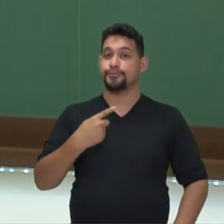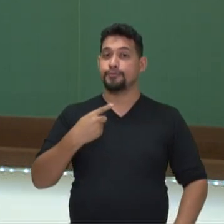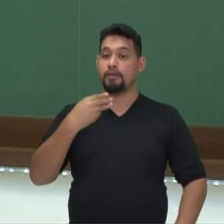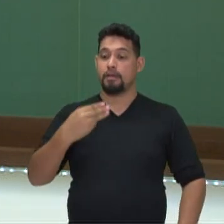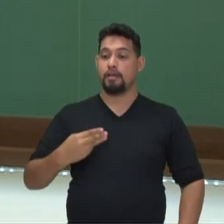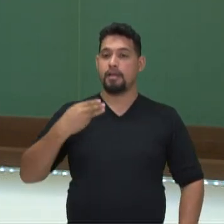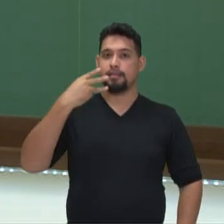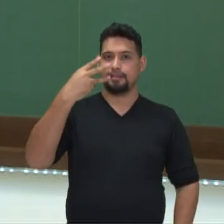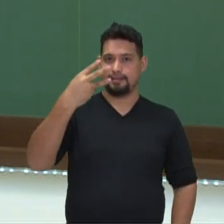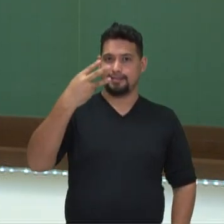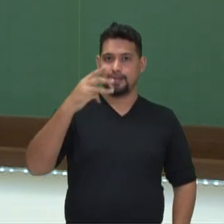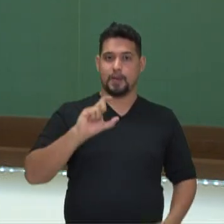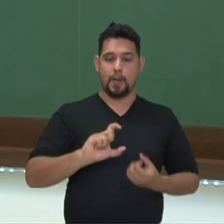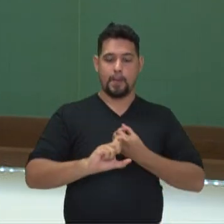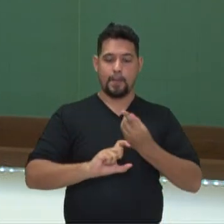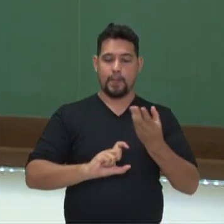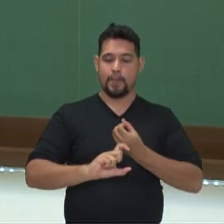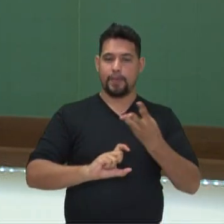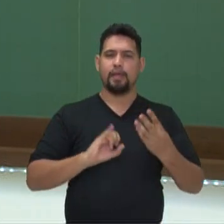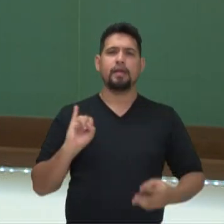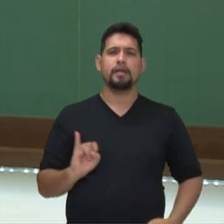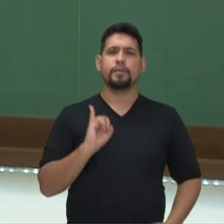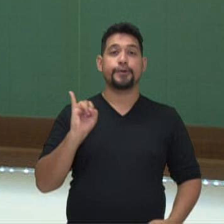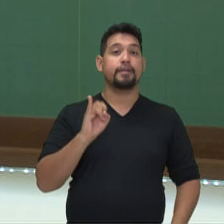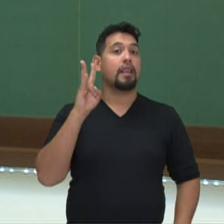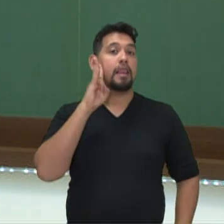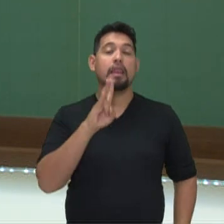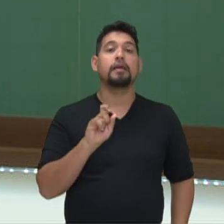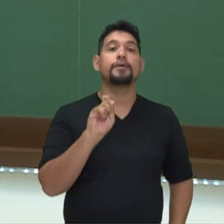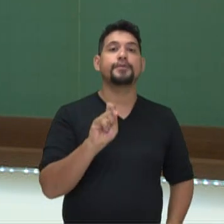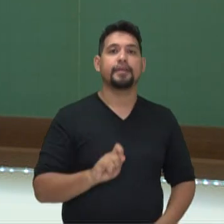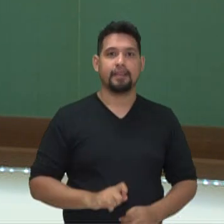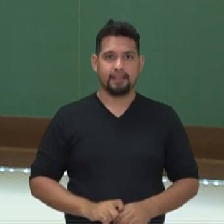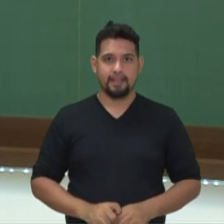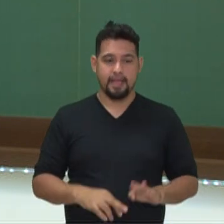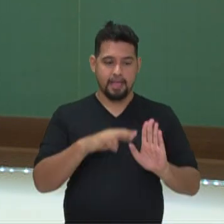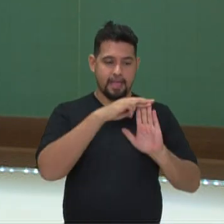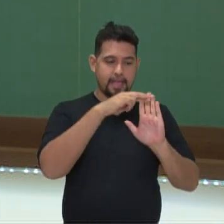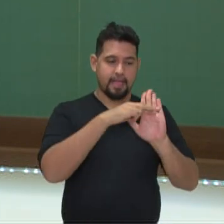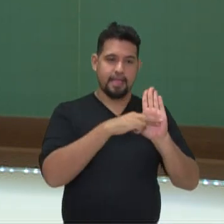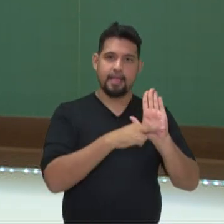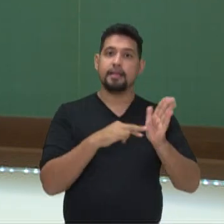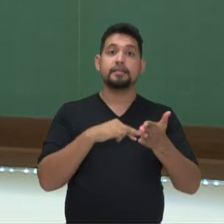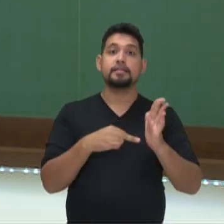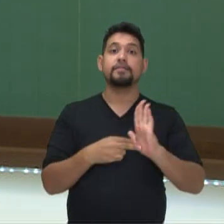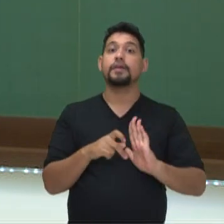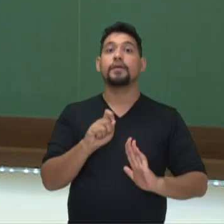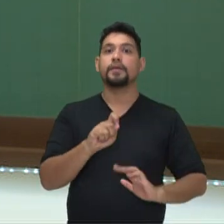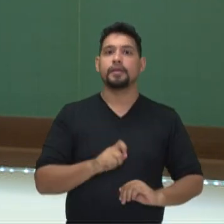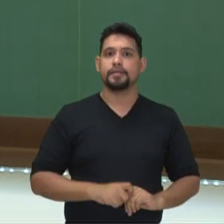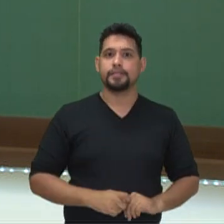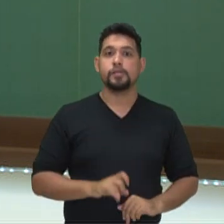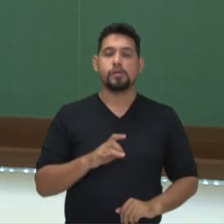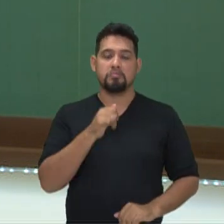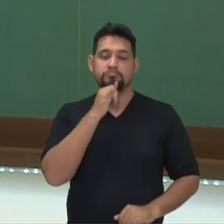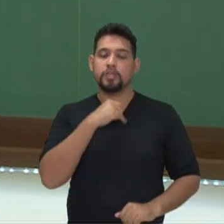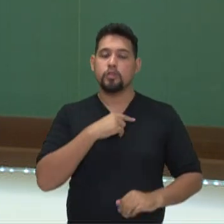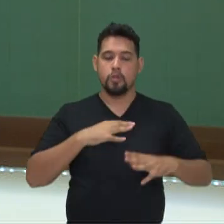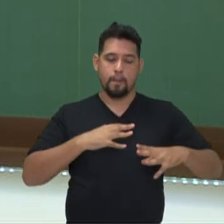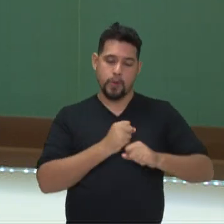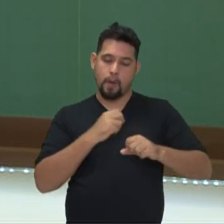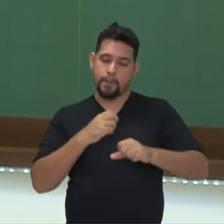terceira potência. É importante lembrar que essa regra é válida apenas quando eu estou